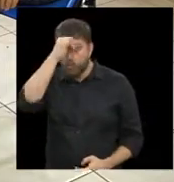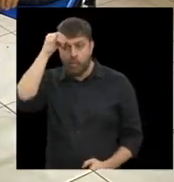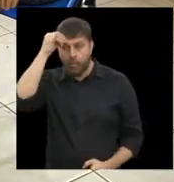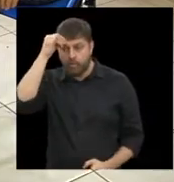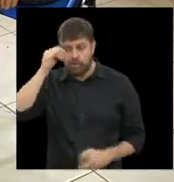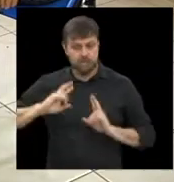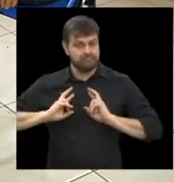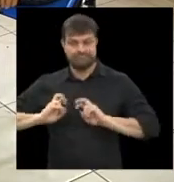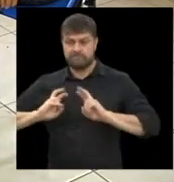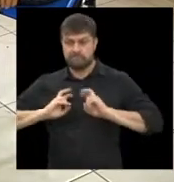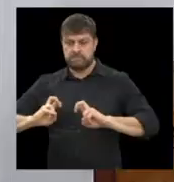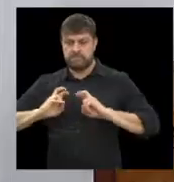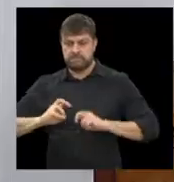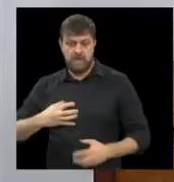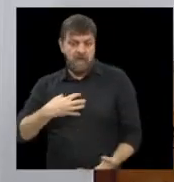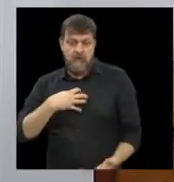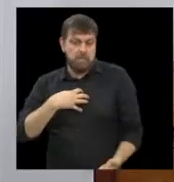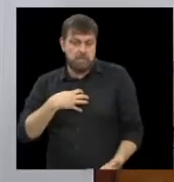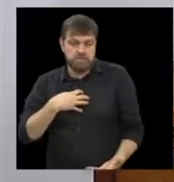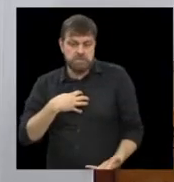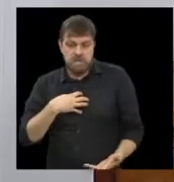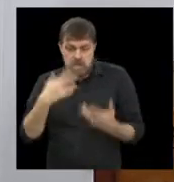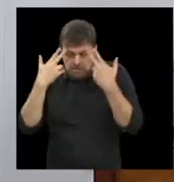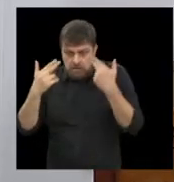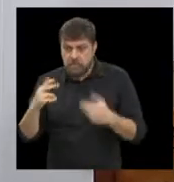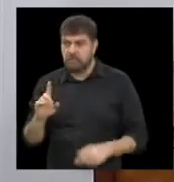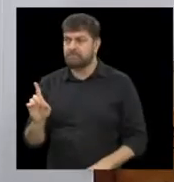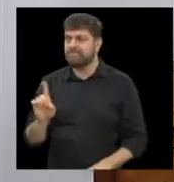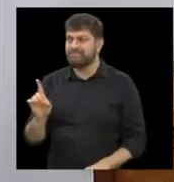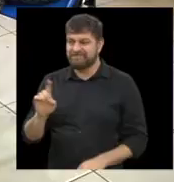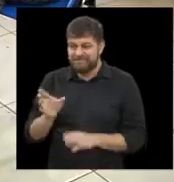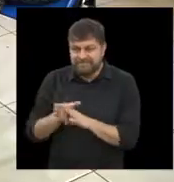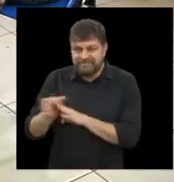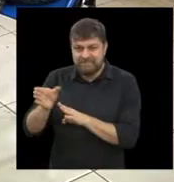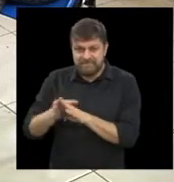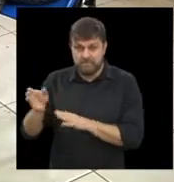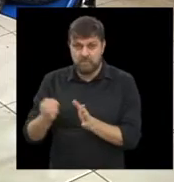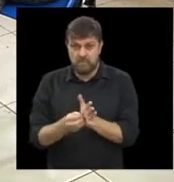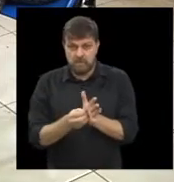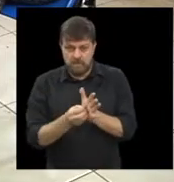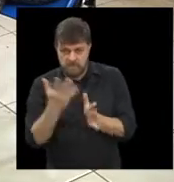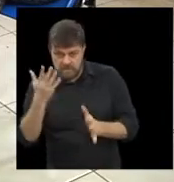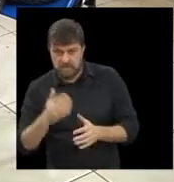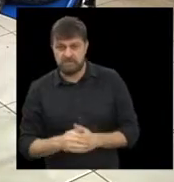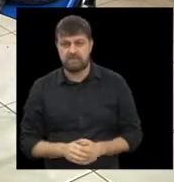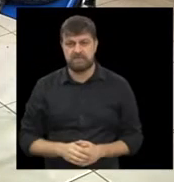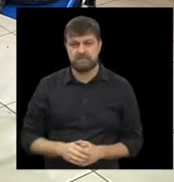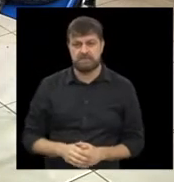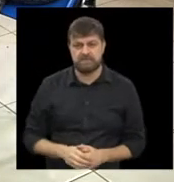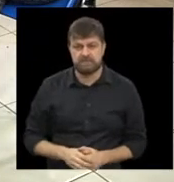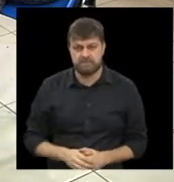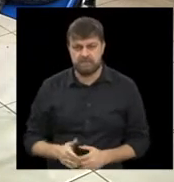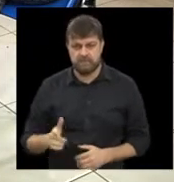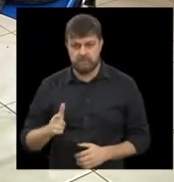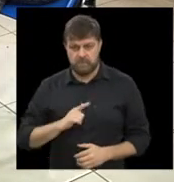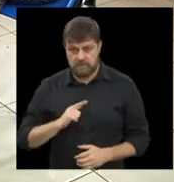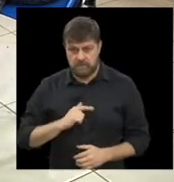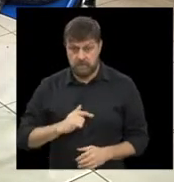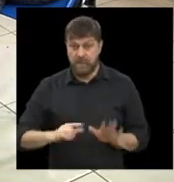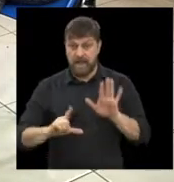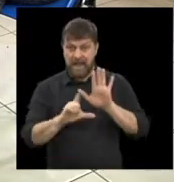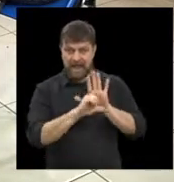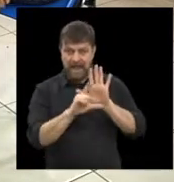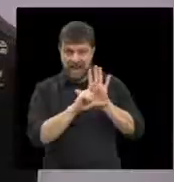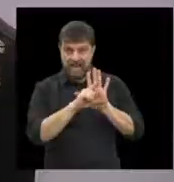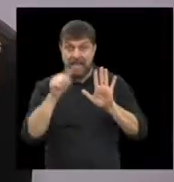Foi criada de uma forma, foi uma coisa que veio enraizada. E muitas vezes, por exemplo, com a criação, com a promulgação da Lei